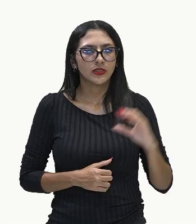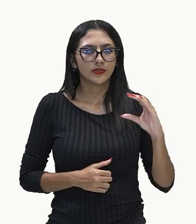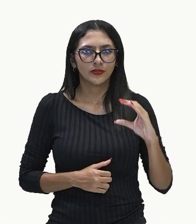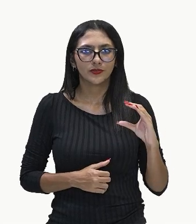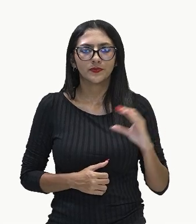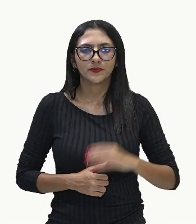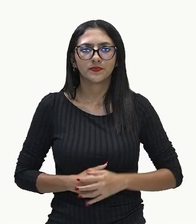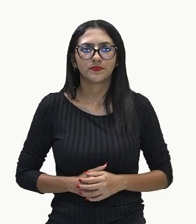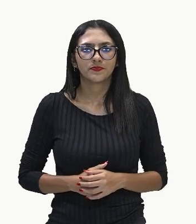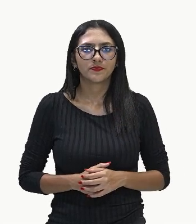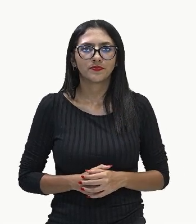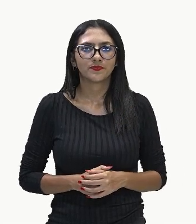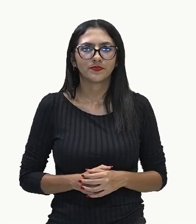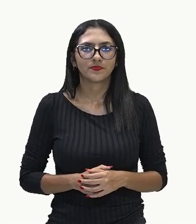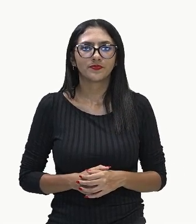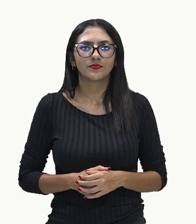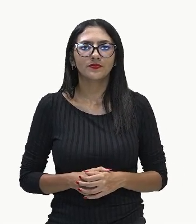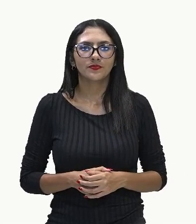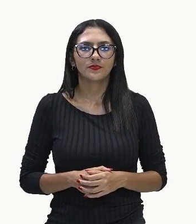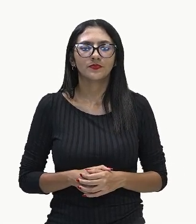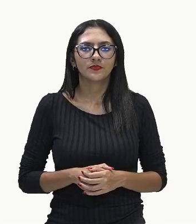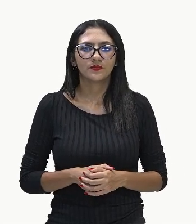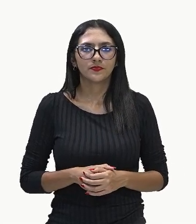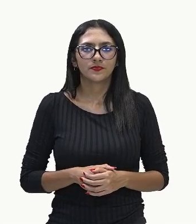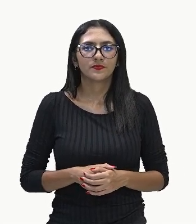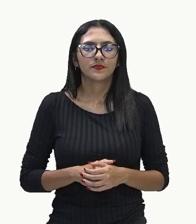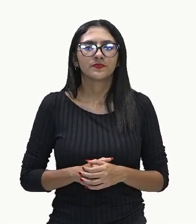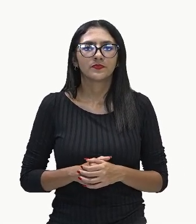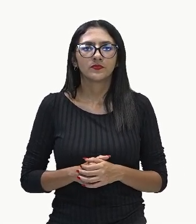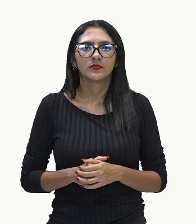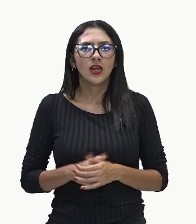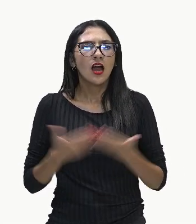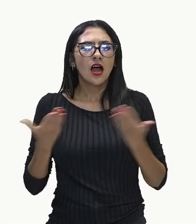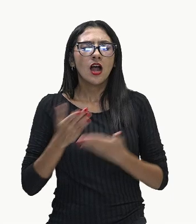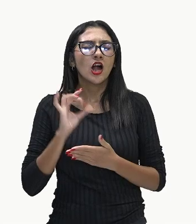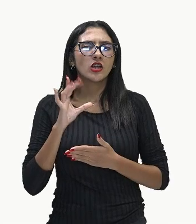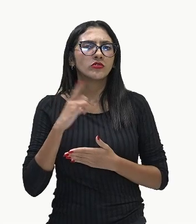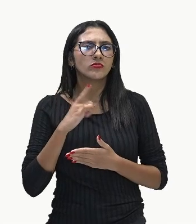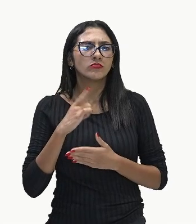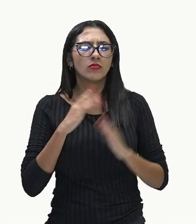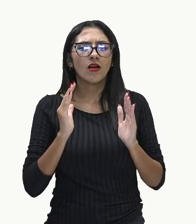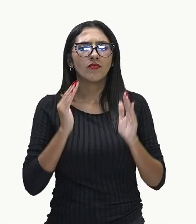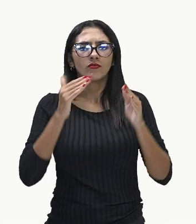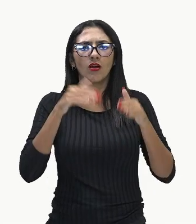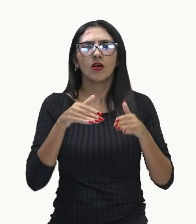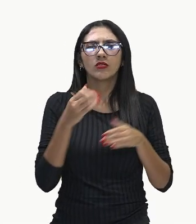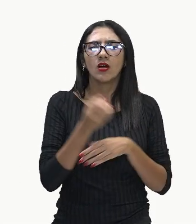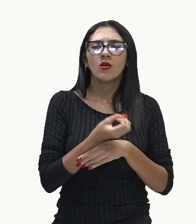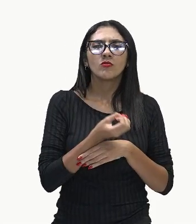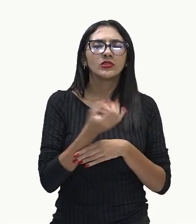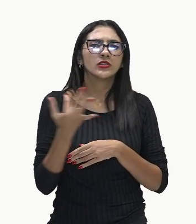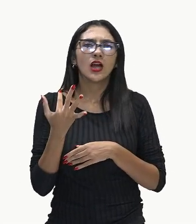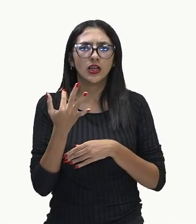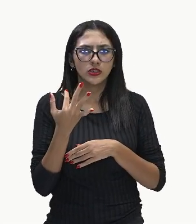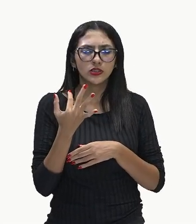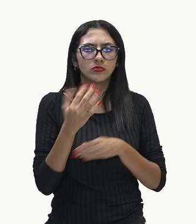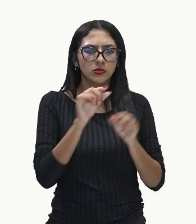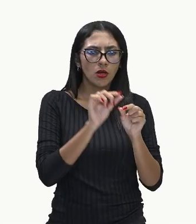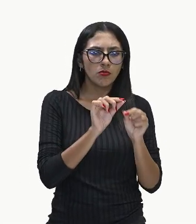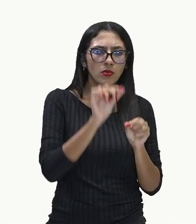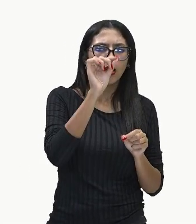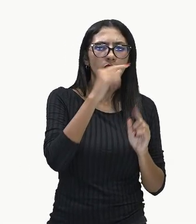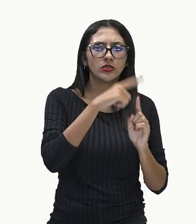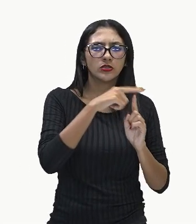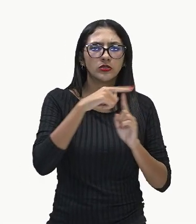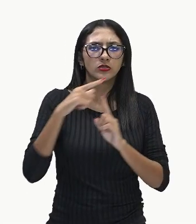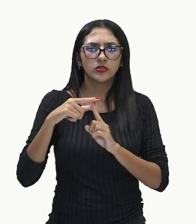né, letra C, na verdade, levando em conta apenas as marcas de veículos dadas pelo gráfico, qual é a média de unidades